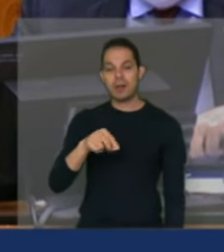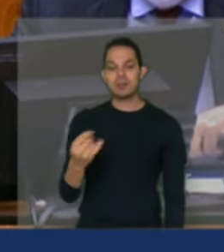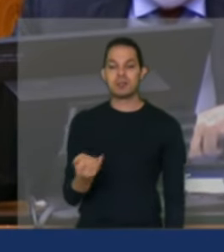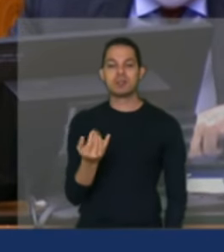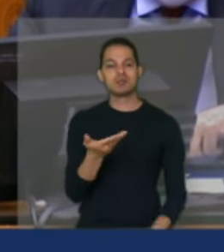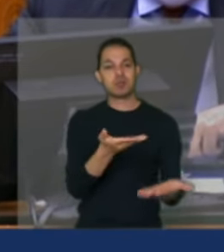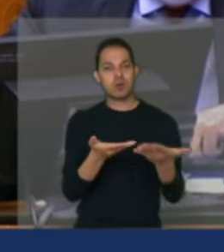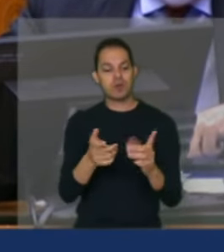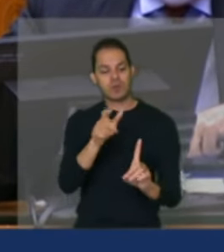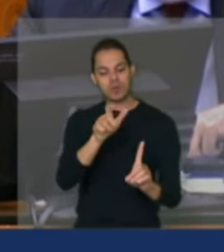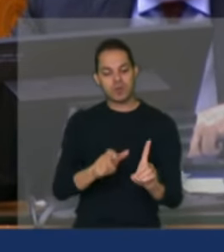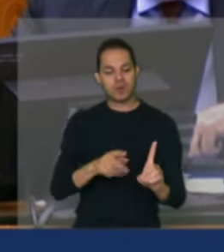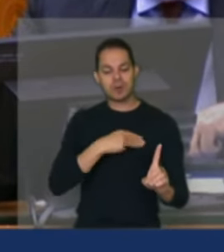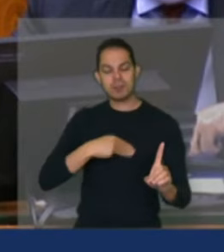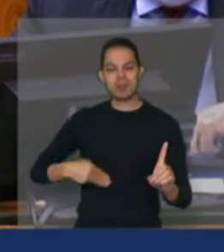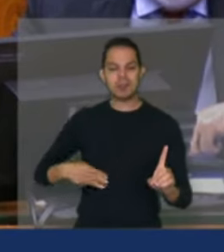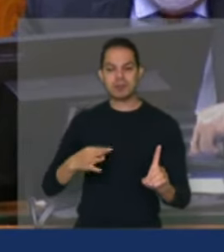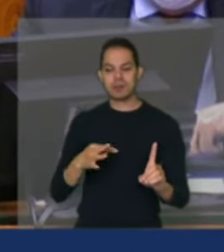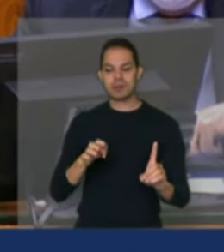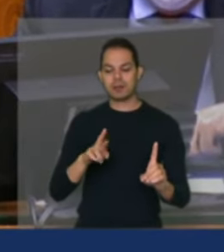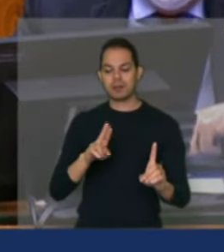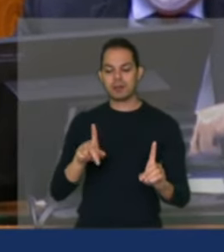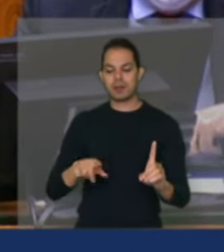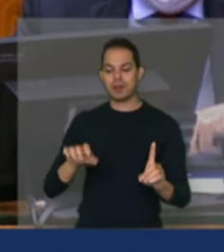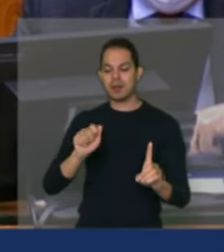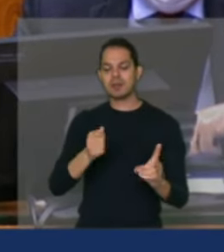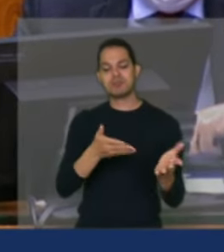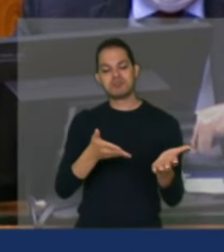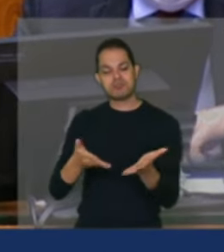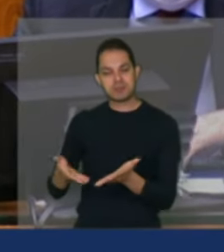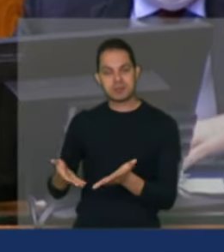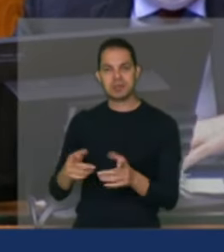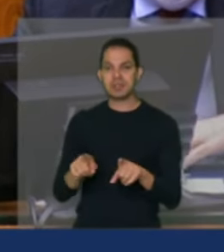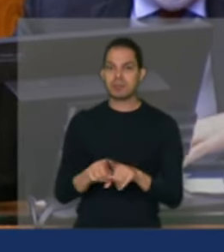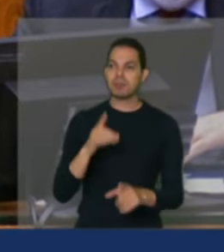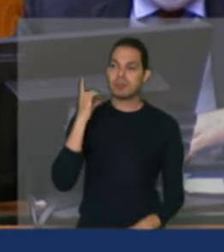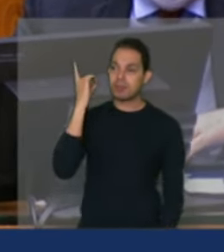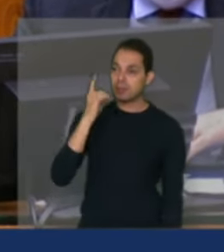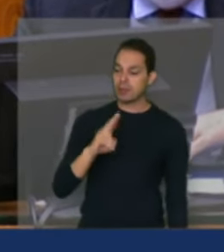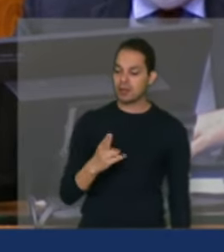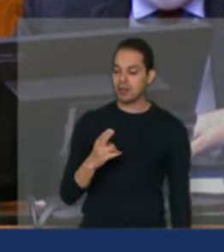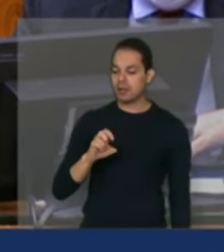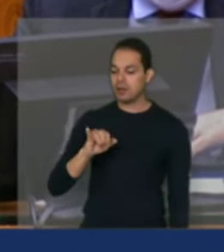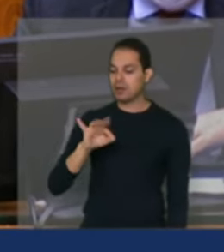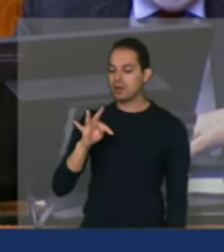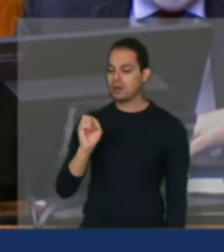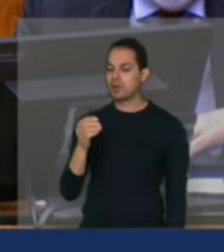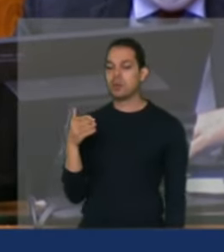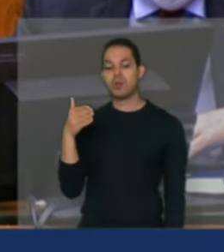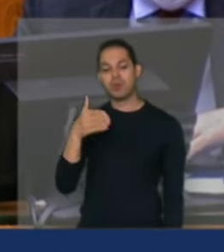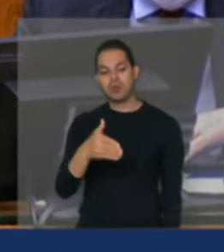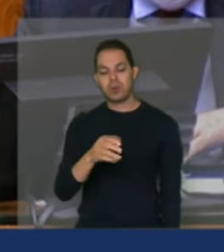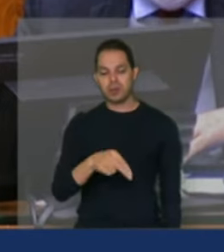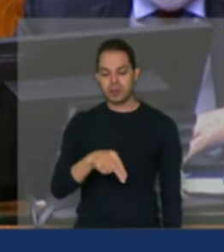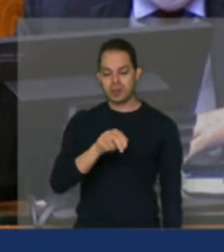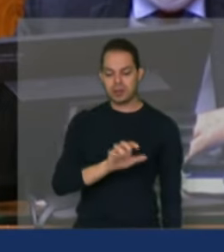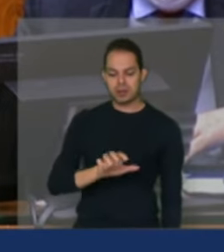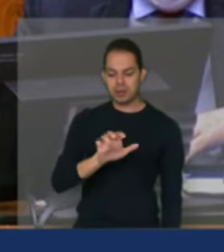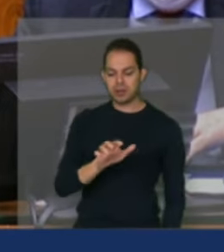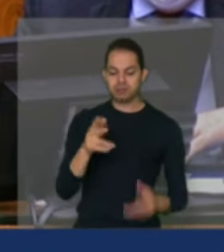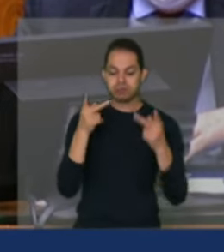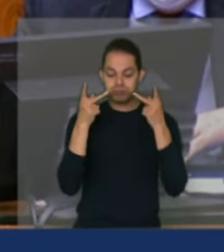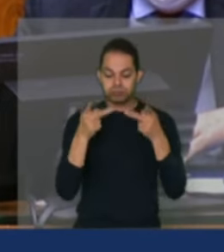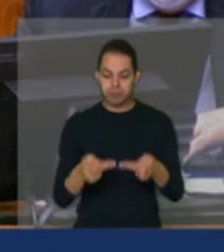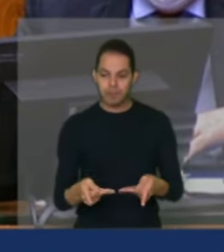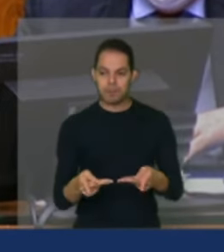Cristina aos deputados e deputadas nosso presidente Heitor para visitar o Nordeste conhecer a experiência que é o programa